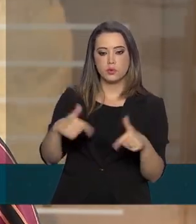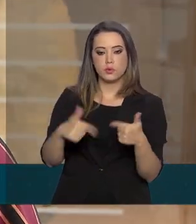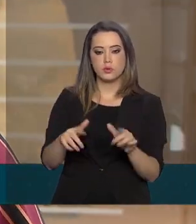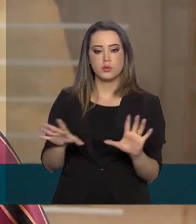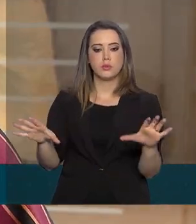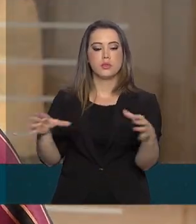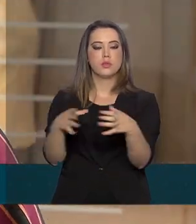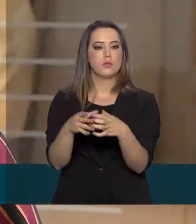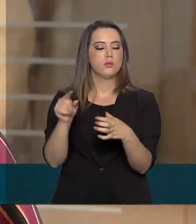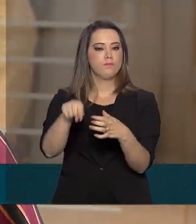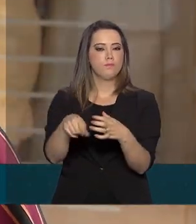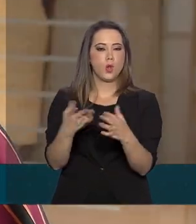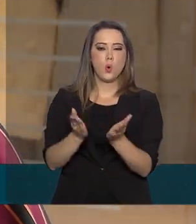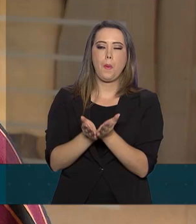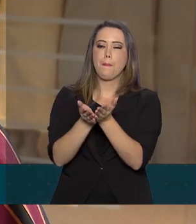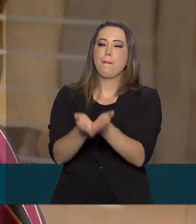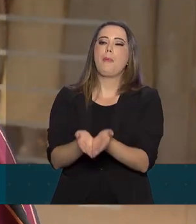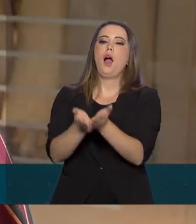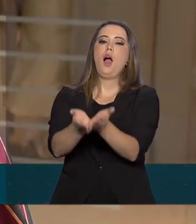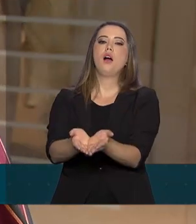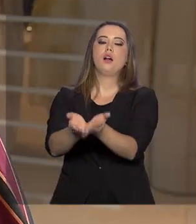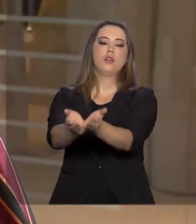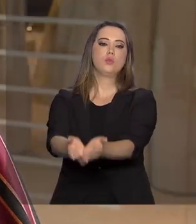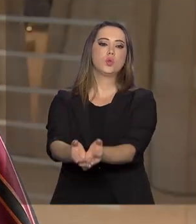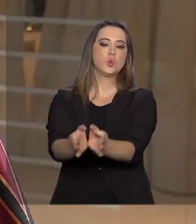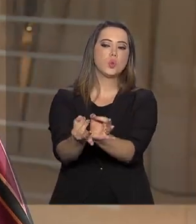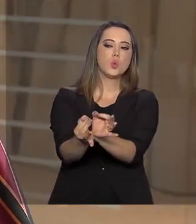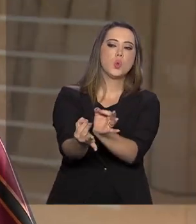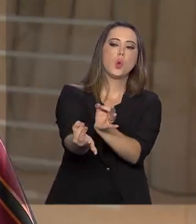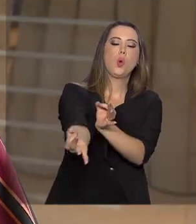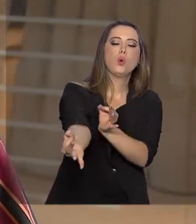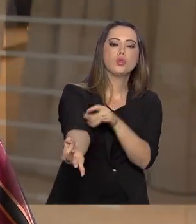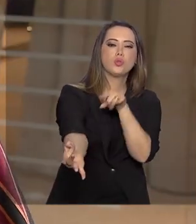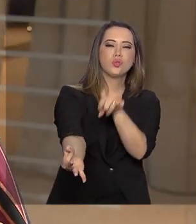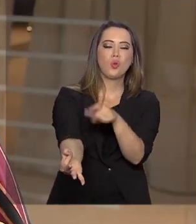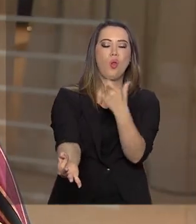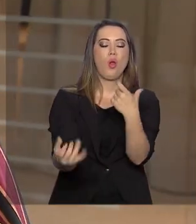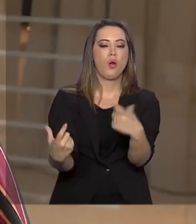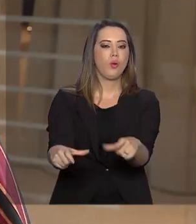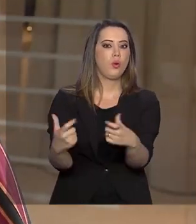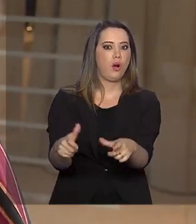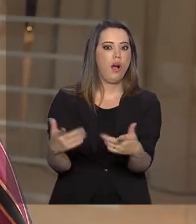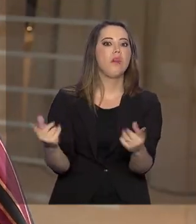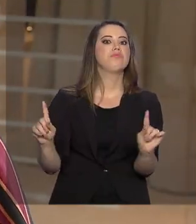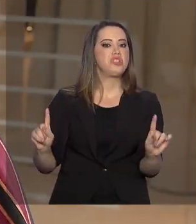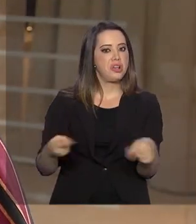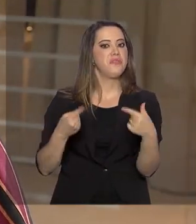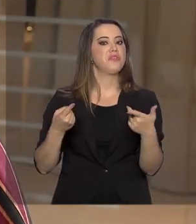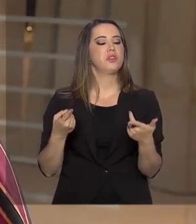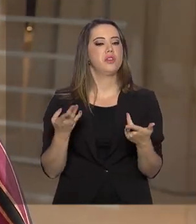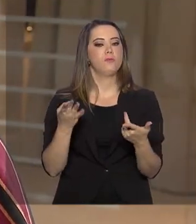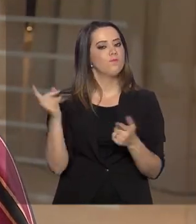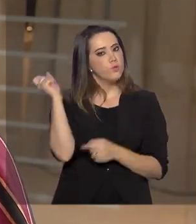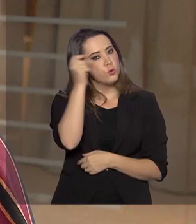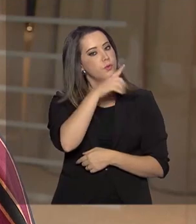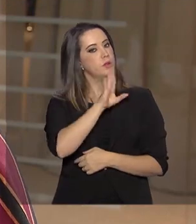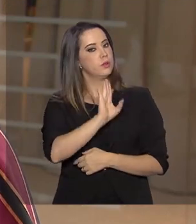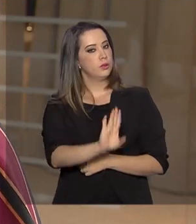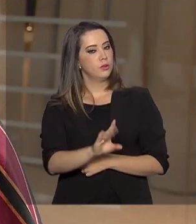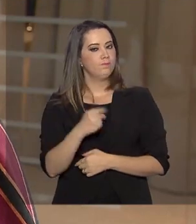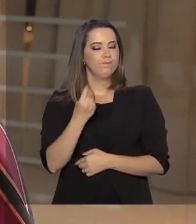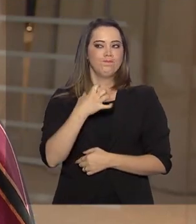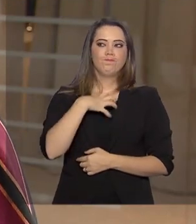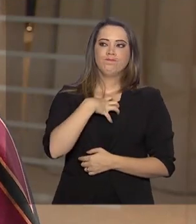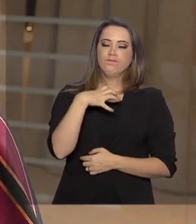agentes em barcos, numa região onde a logística é sempre tão desafiadora, tão difícil, nossa,